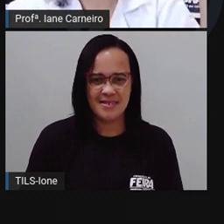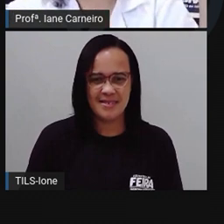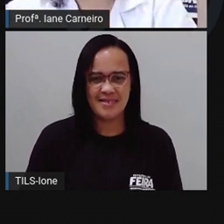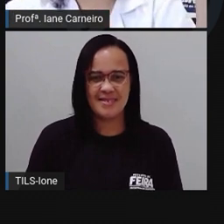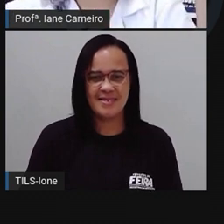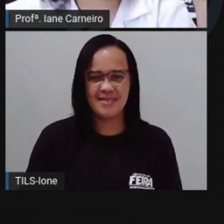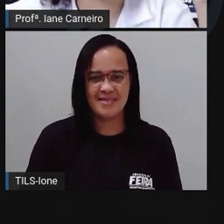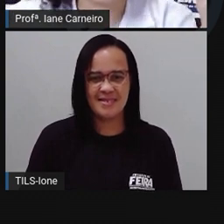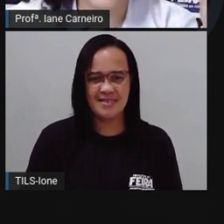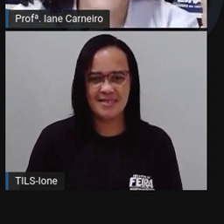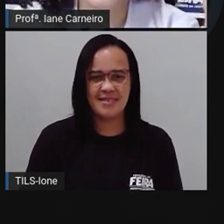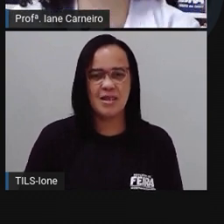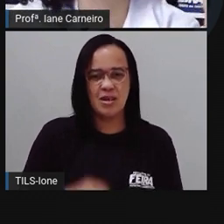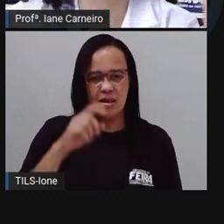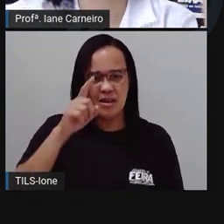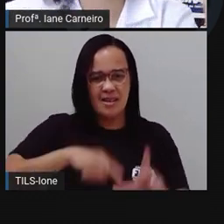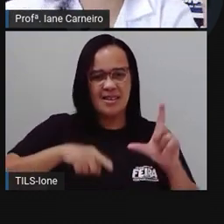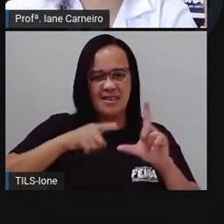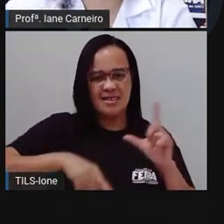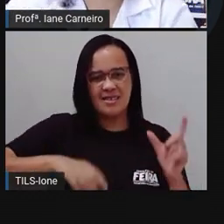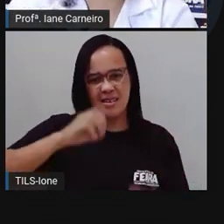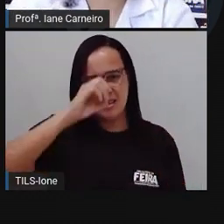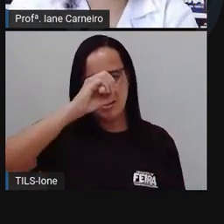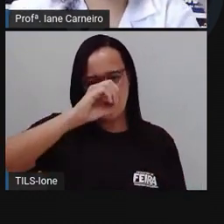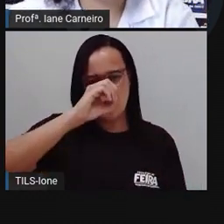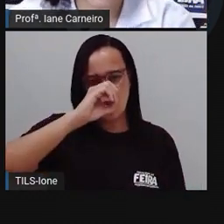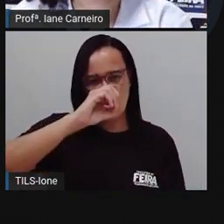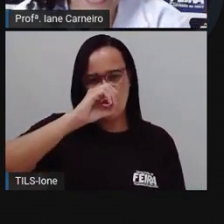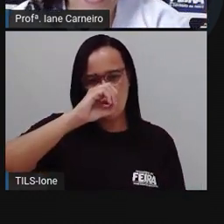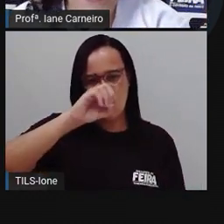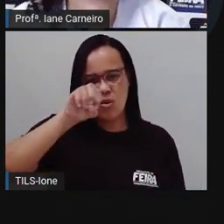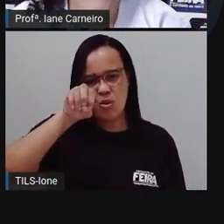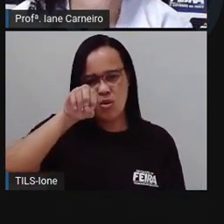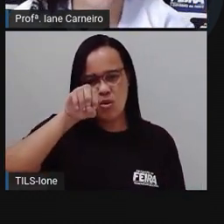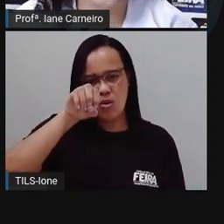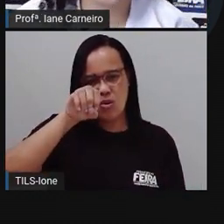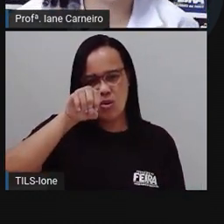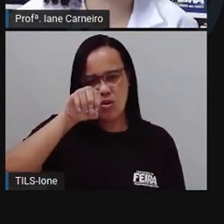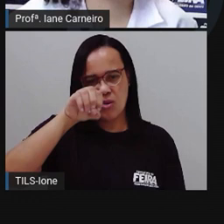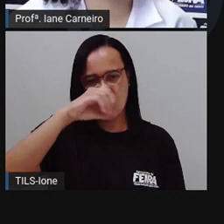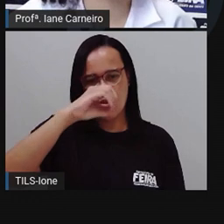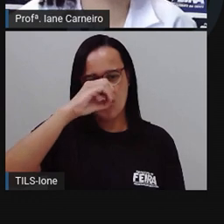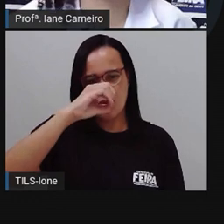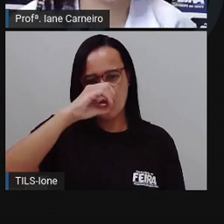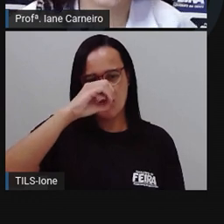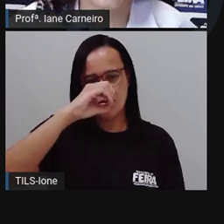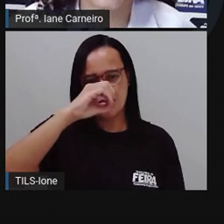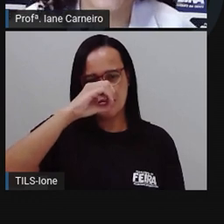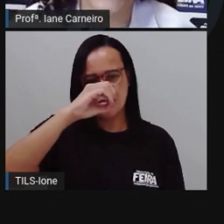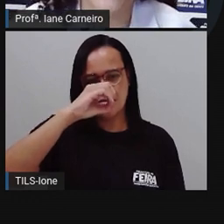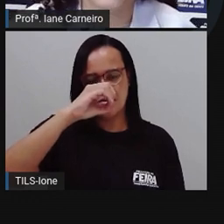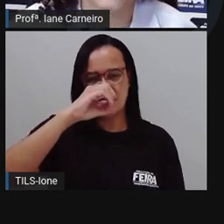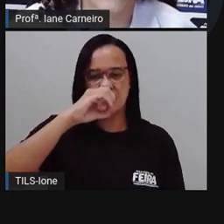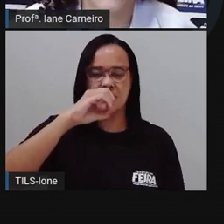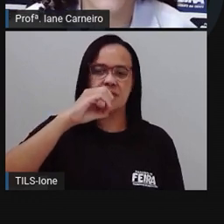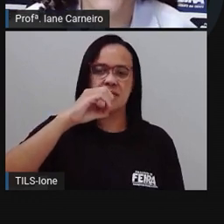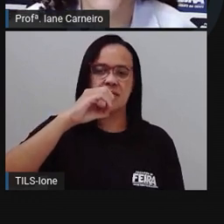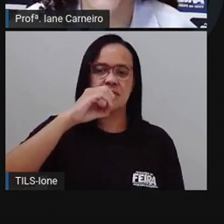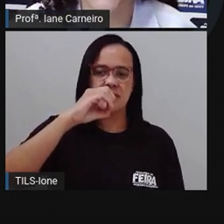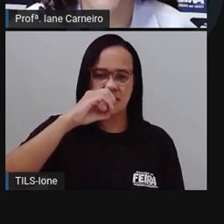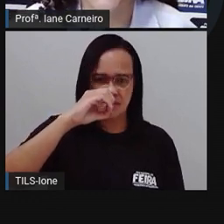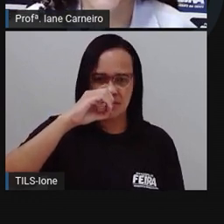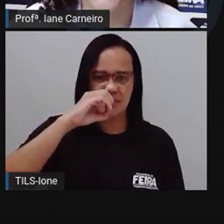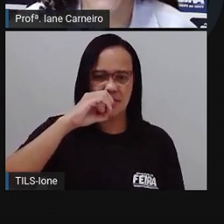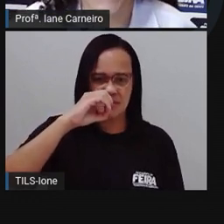E essa letra aqui? Hum. Essa tem. É a letra O. Vou colocar aqui, hein? Tem a letra